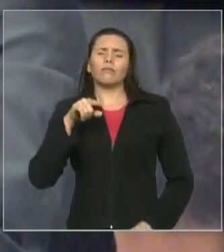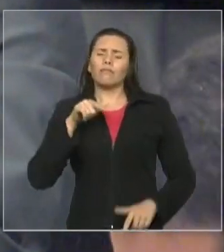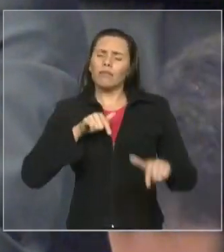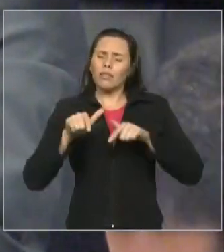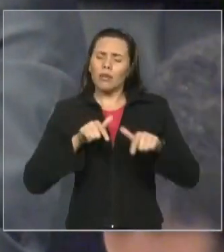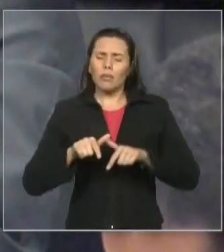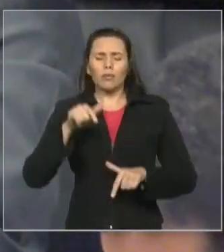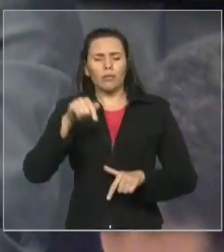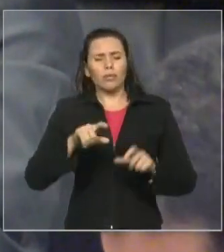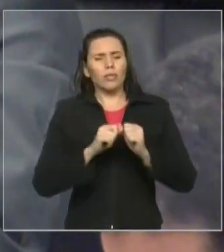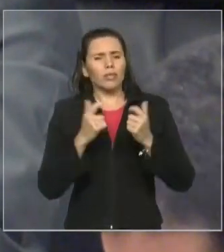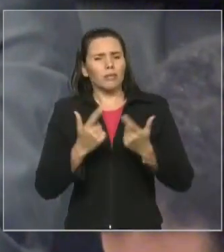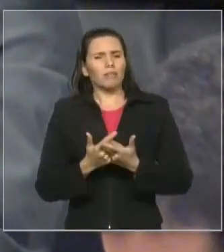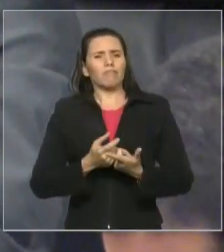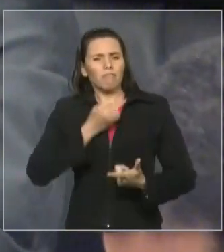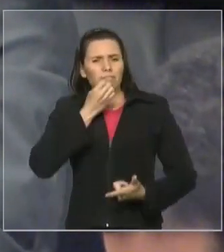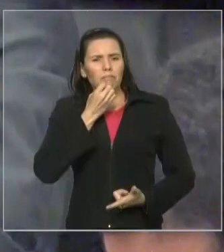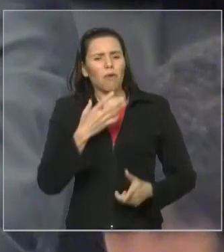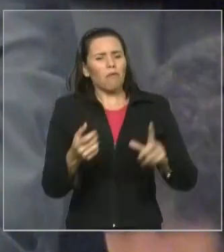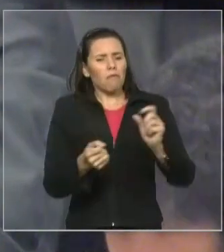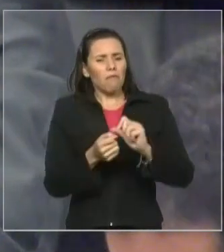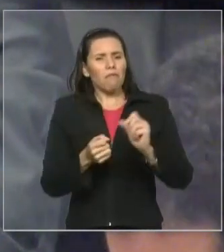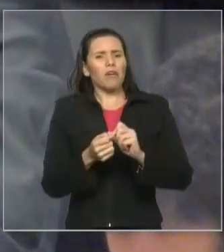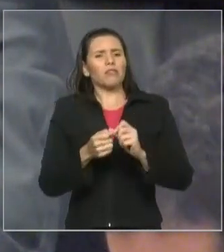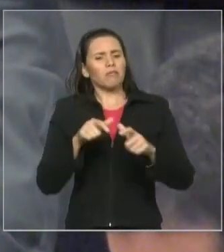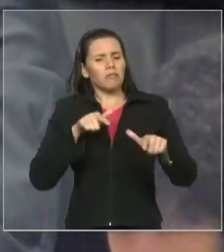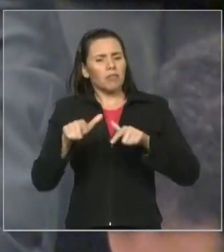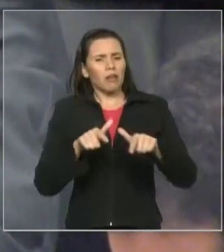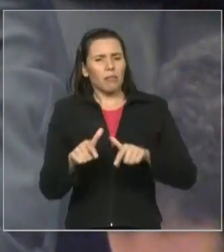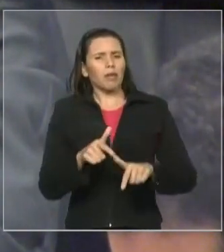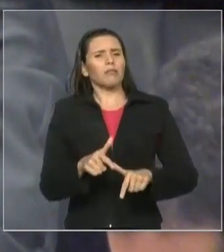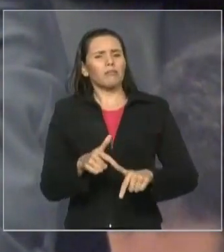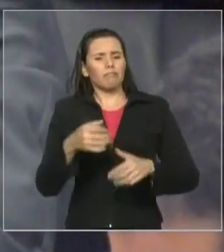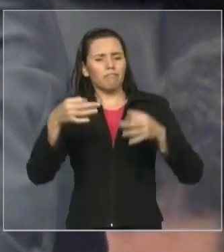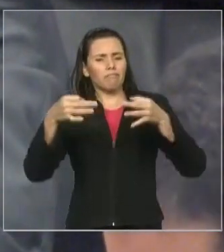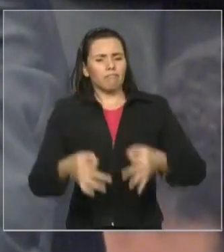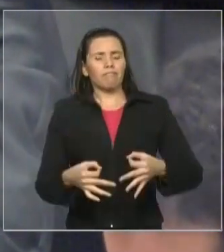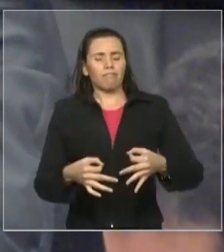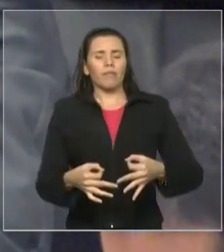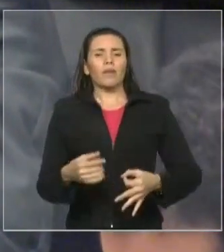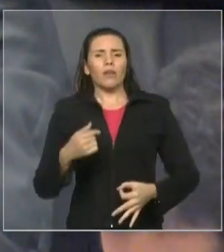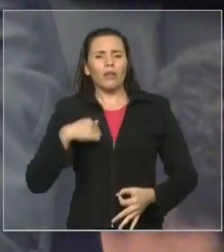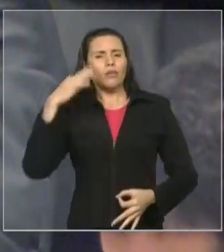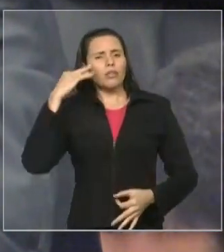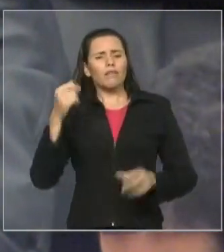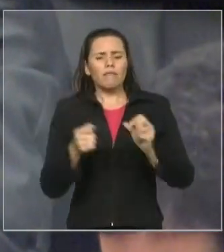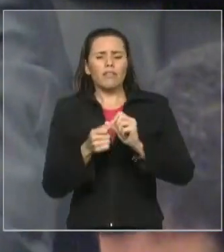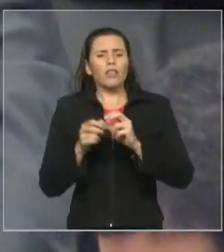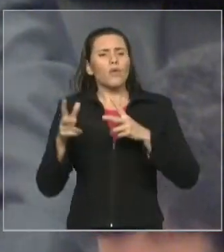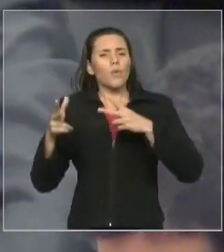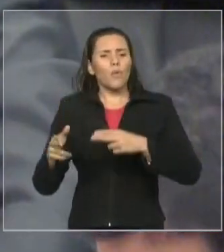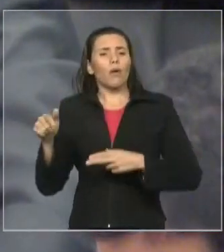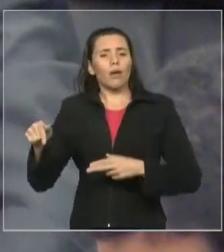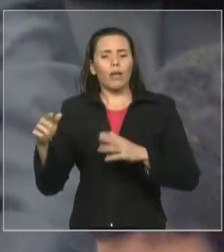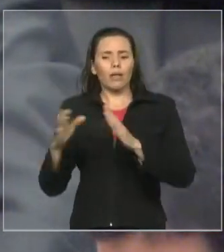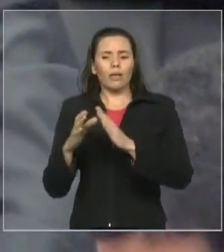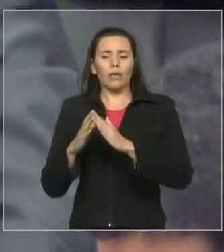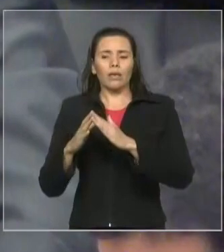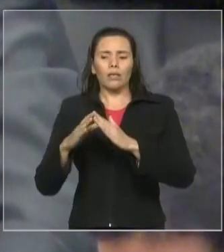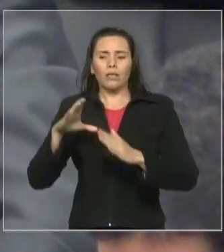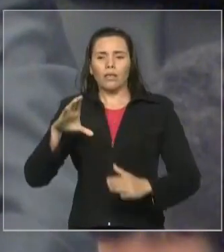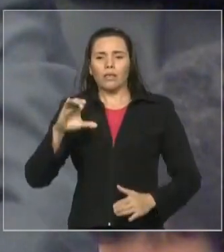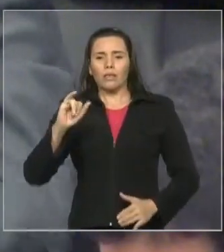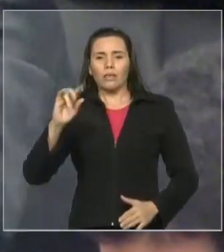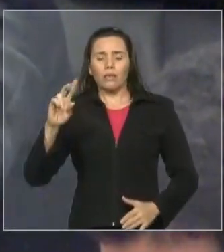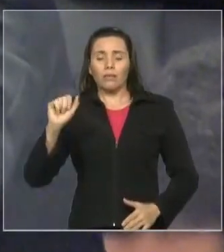trabalho. E eu peço apenas, presidente, que altere o tempo do deputado Marcelo, que todo mundo vai partir, quase